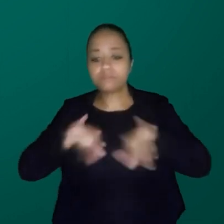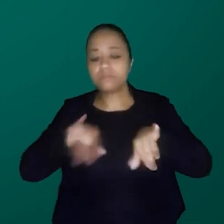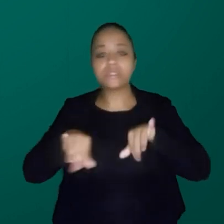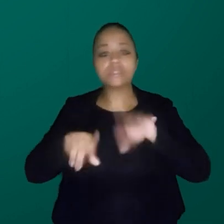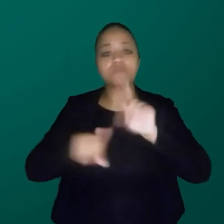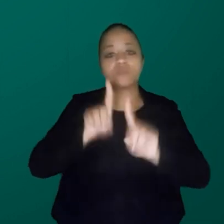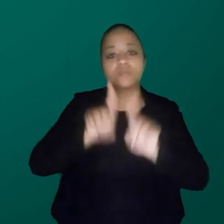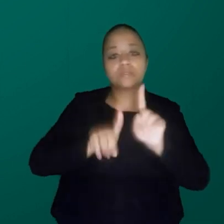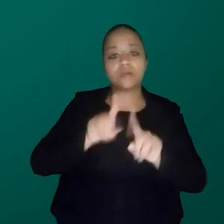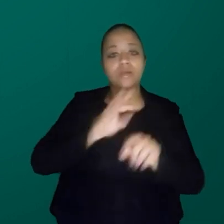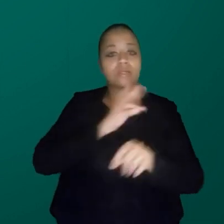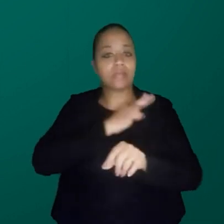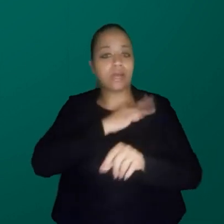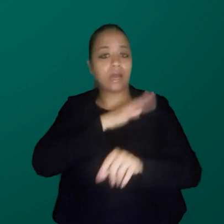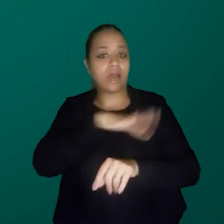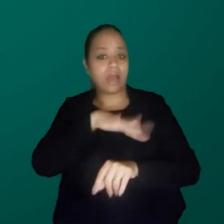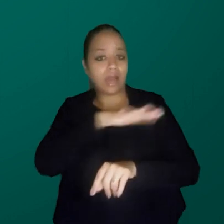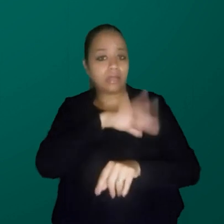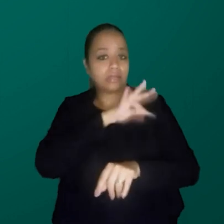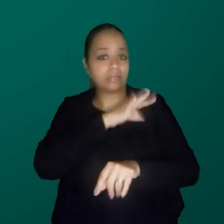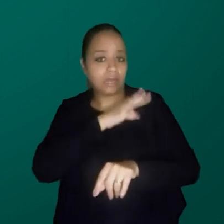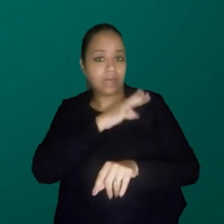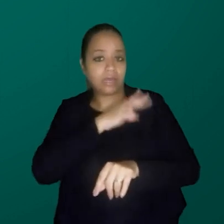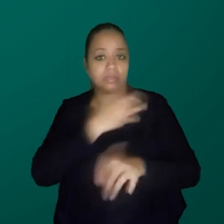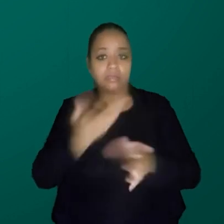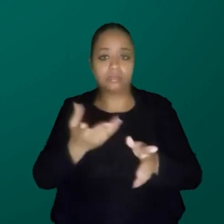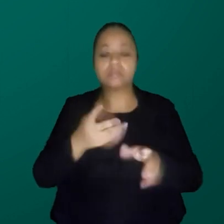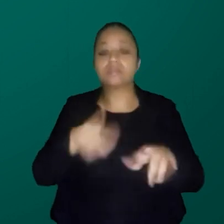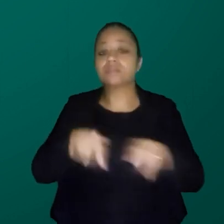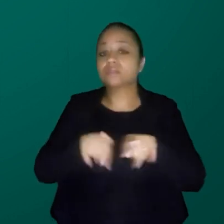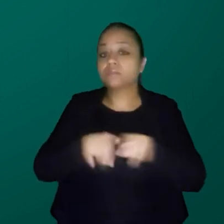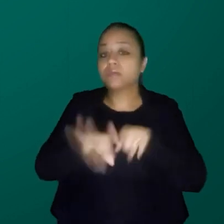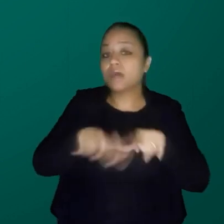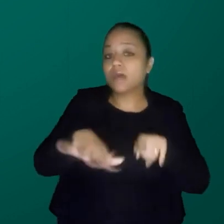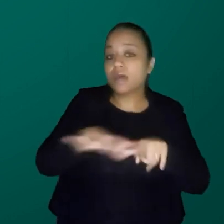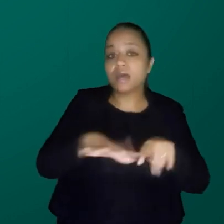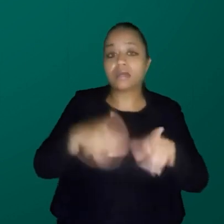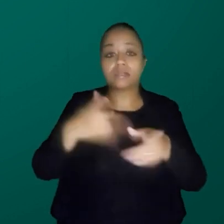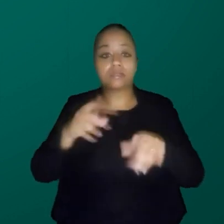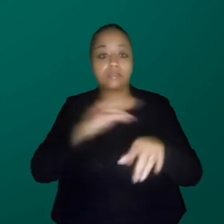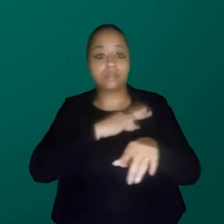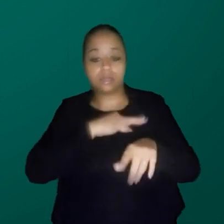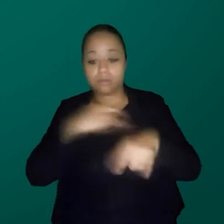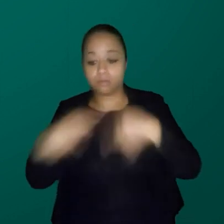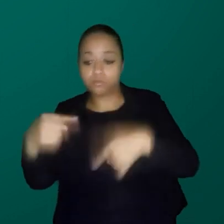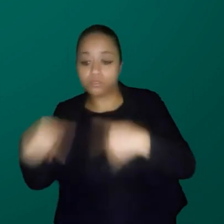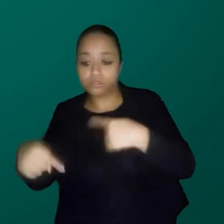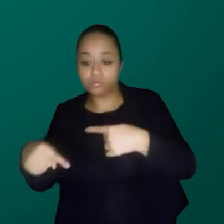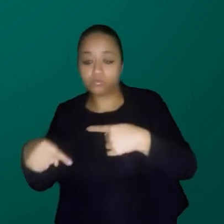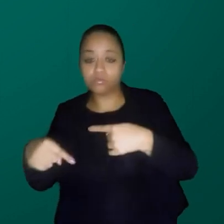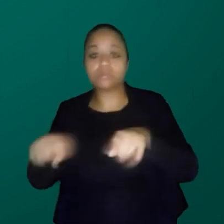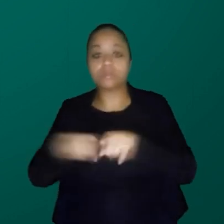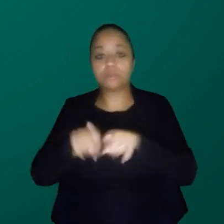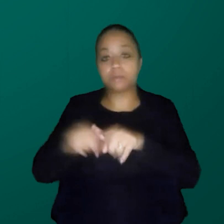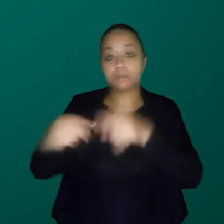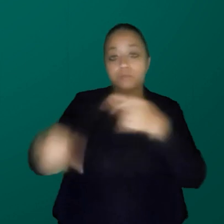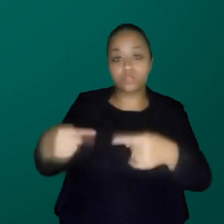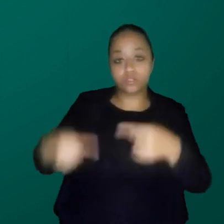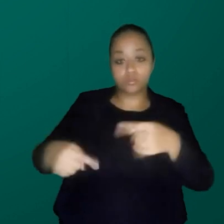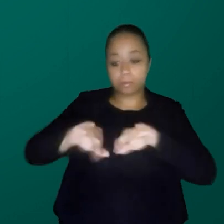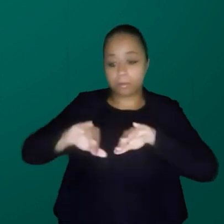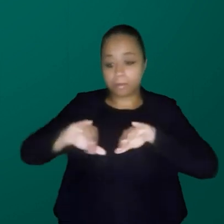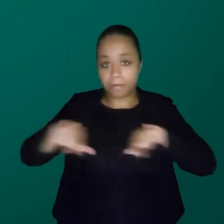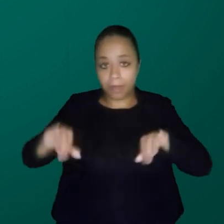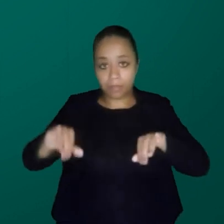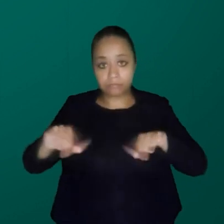dado técnico, ou seja, nas áreas técnicas até a gente está chegando lá, técnico, político e político. Então, nós temos